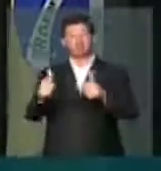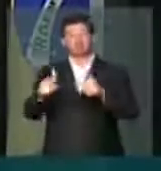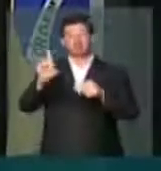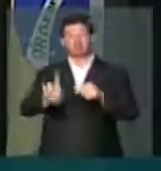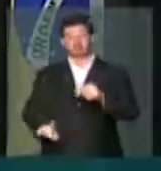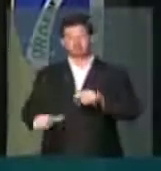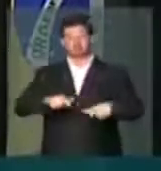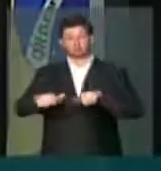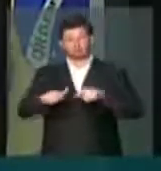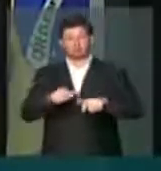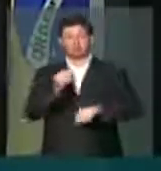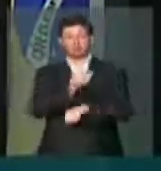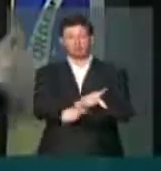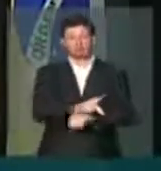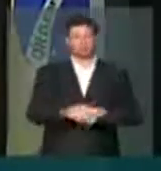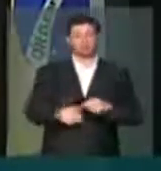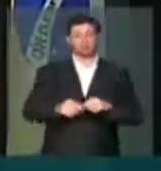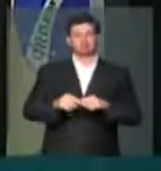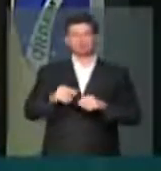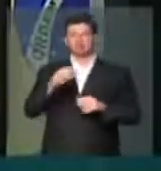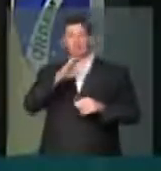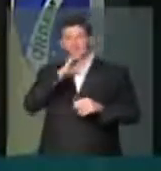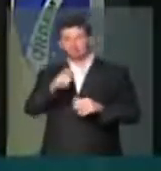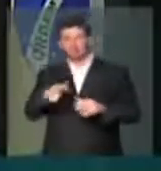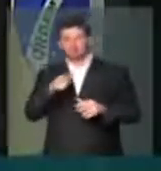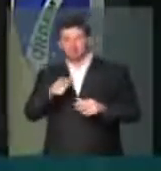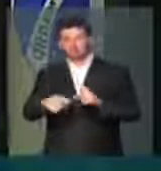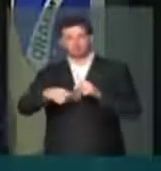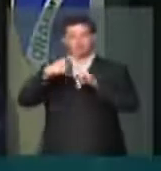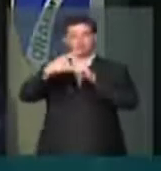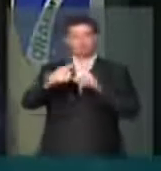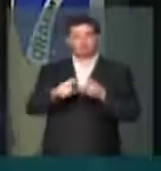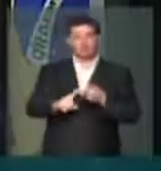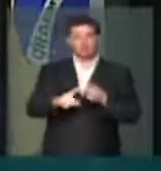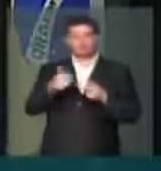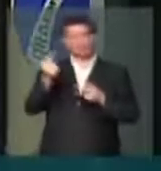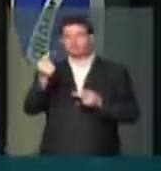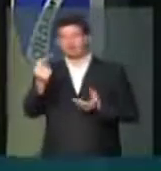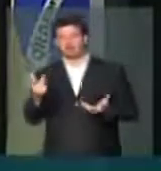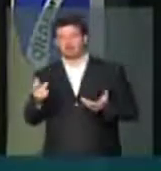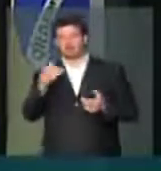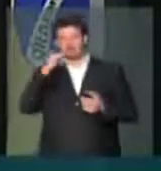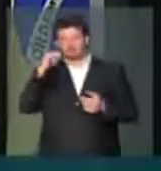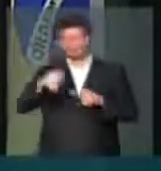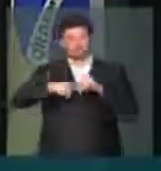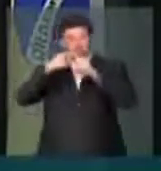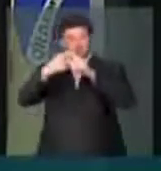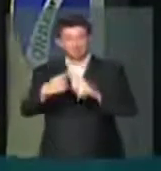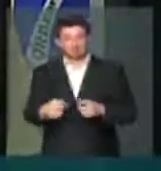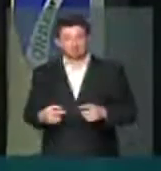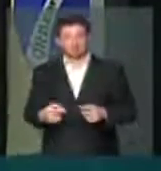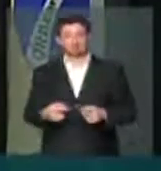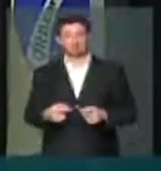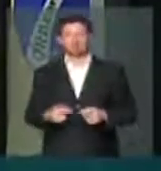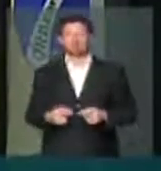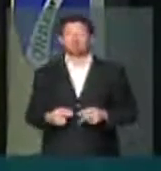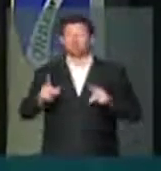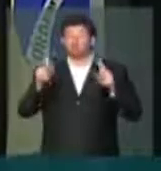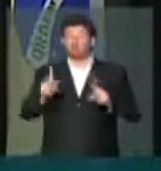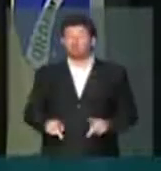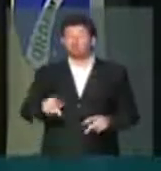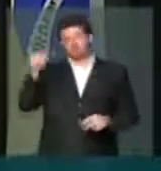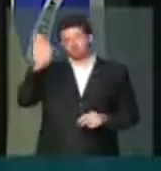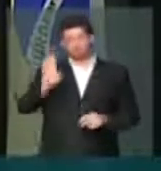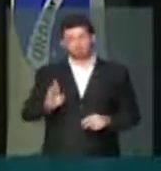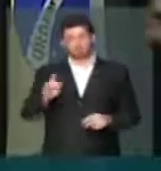trabalhistas, previdenciários, aumento de carga tributária, aumento de tarifas energéticas, a população brasileira